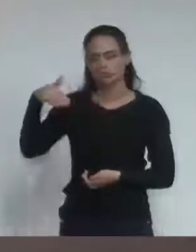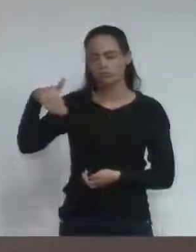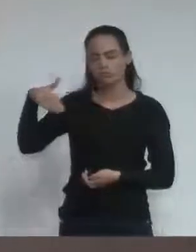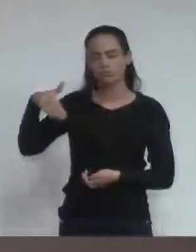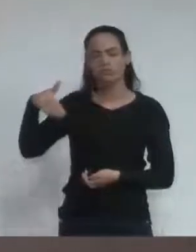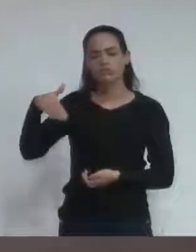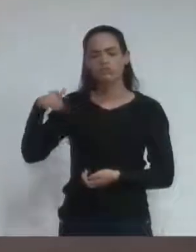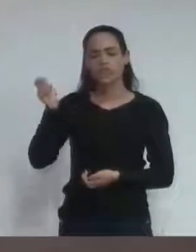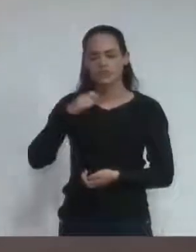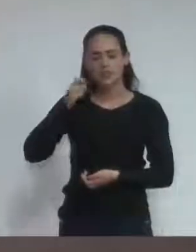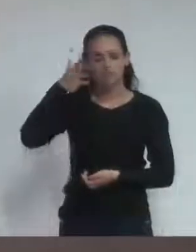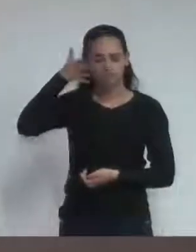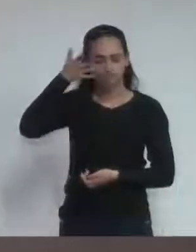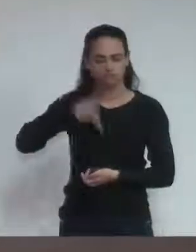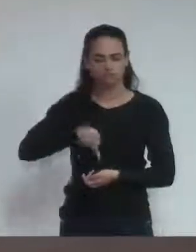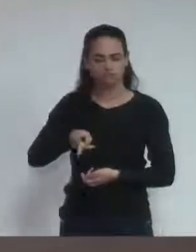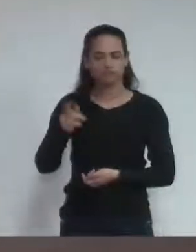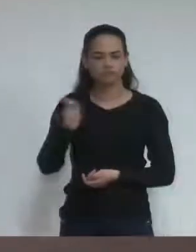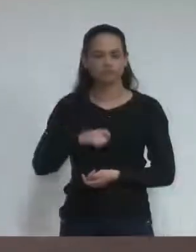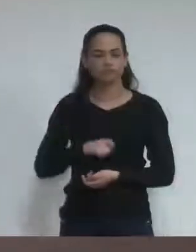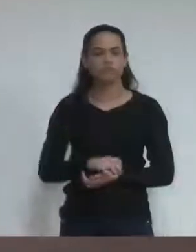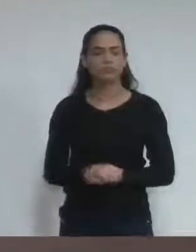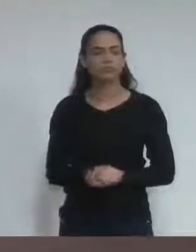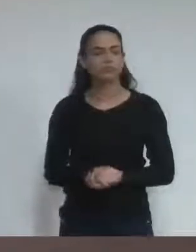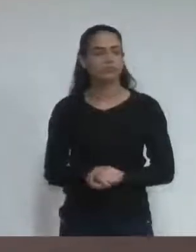Só para nós voltarmos do ano de 2016.